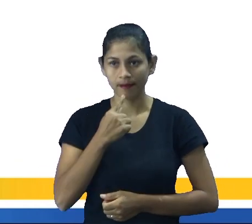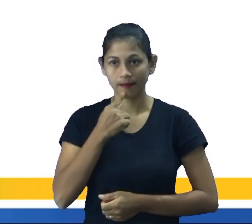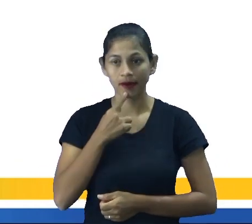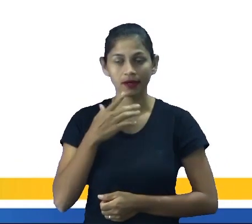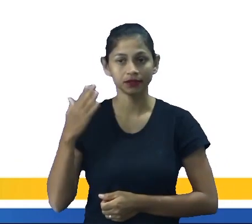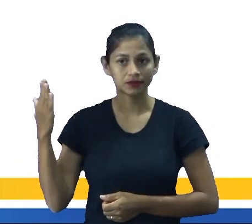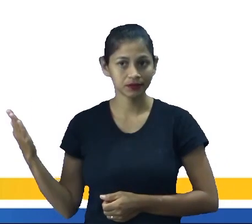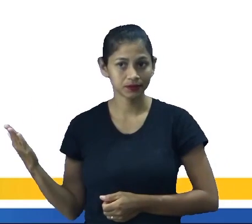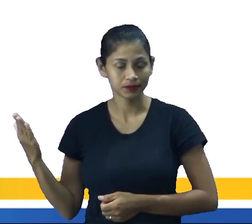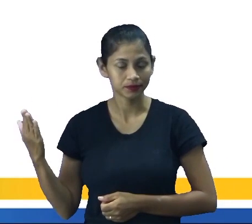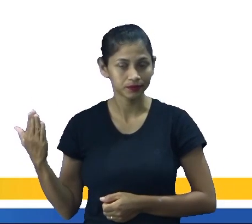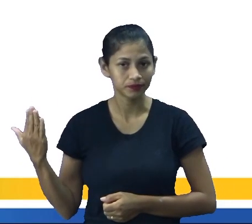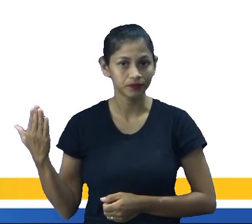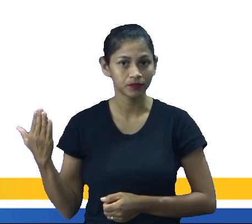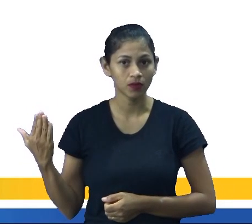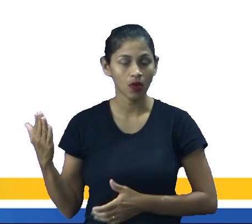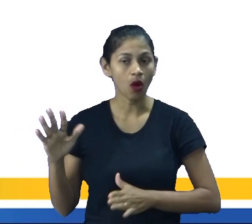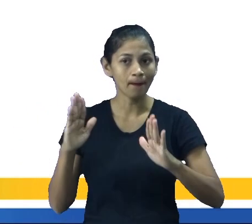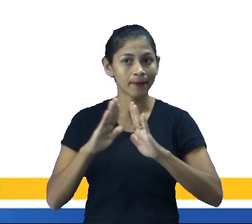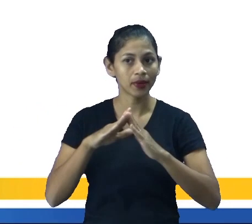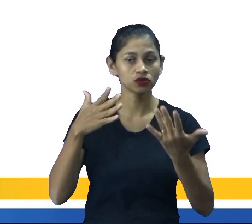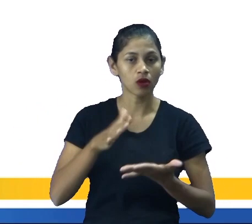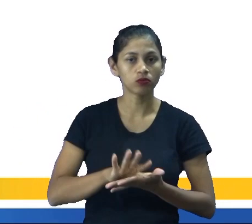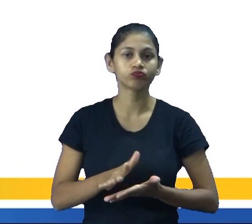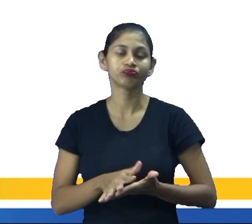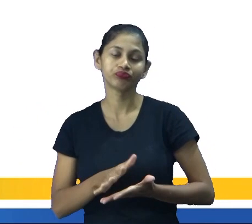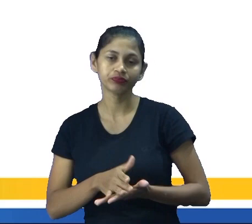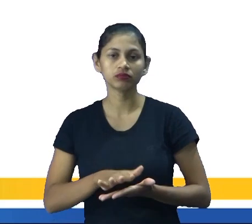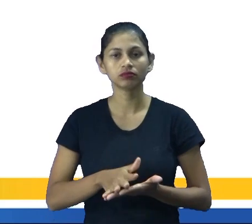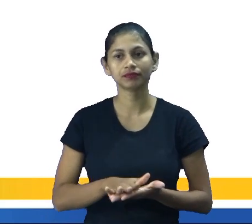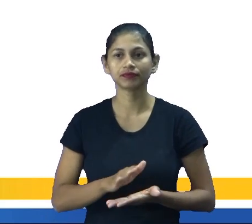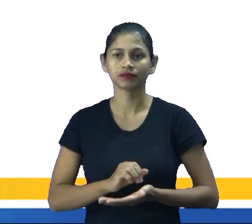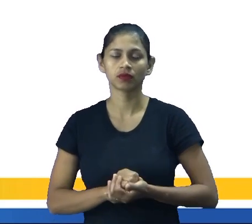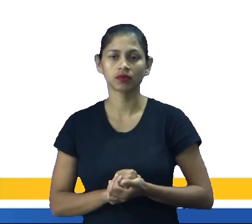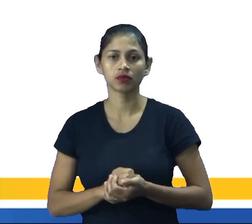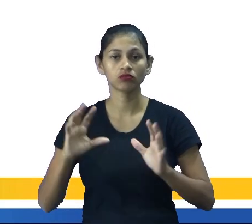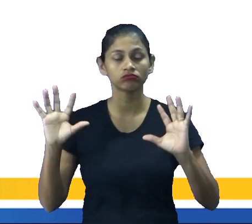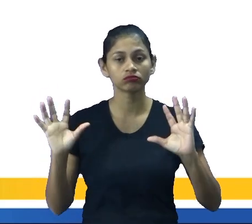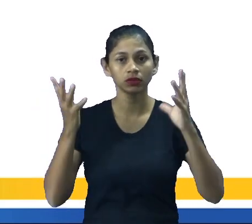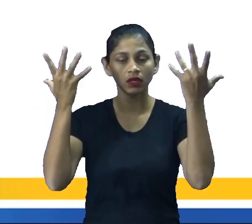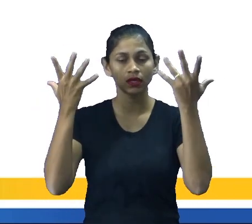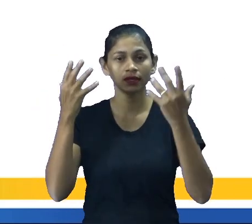samba, ok? Ele é comemorado aí entre fevereiro e março.